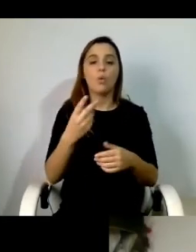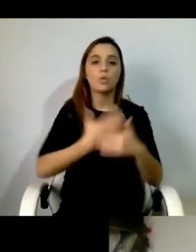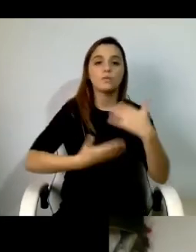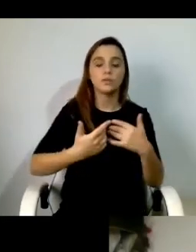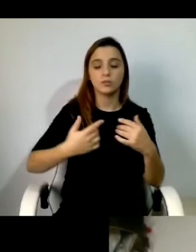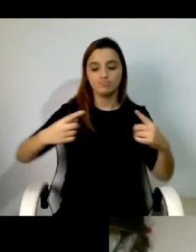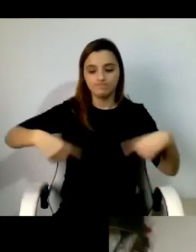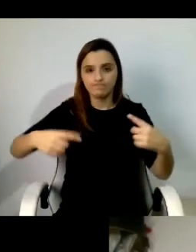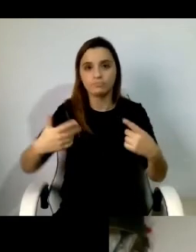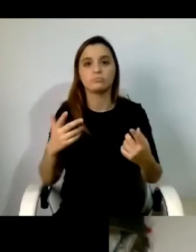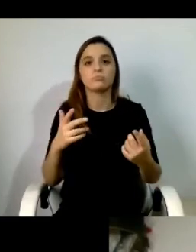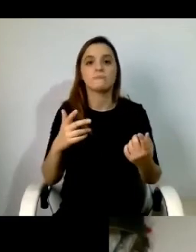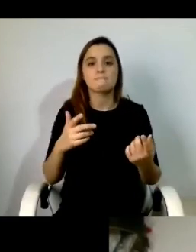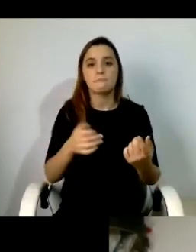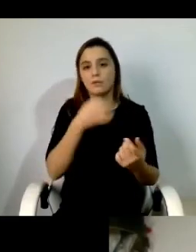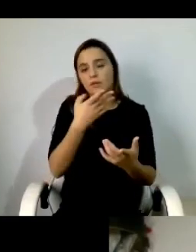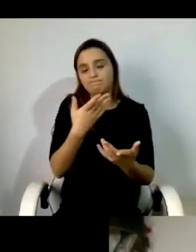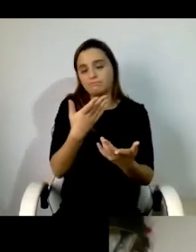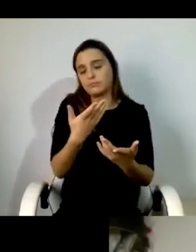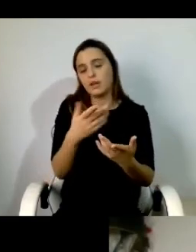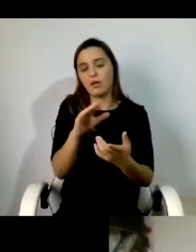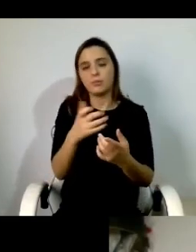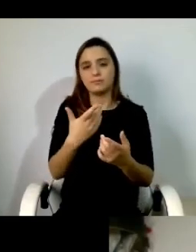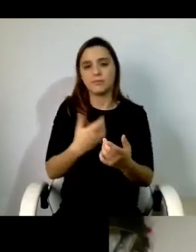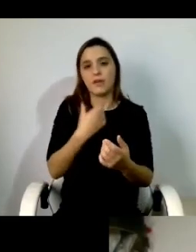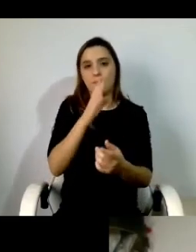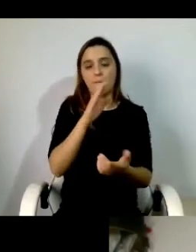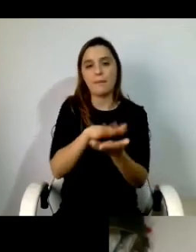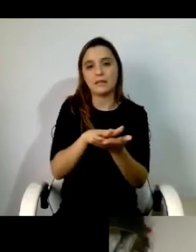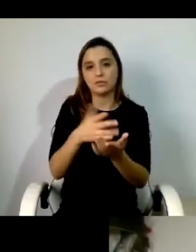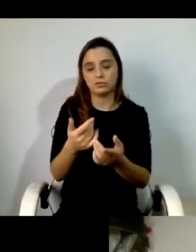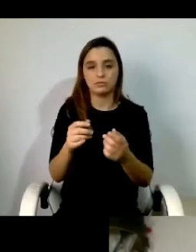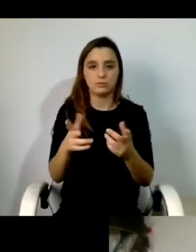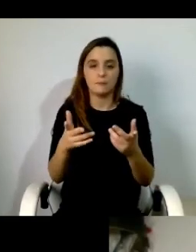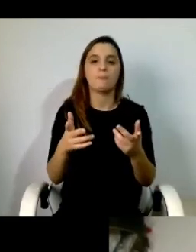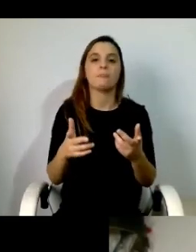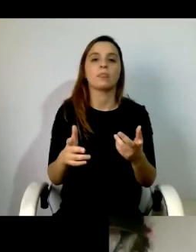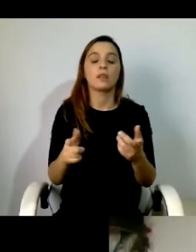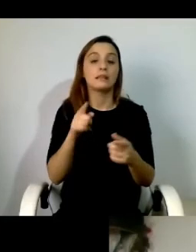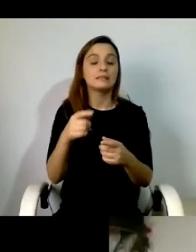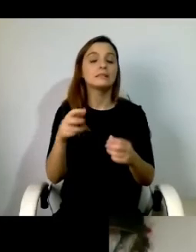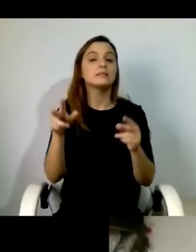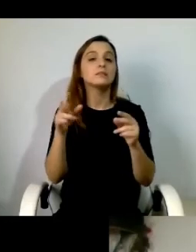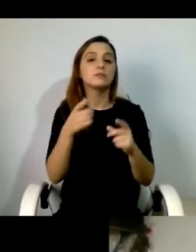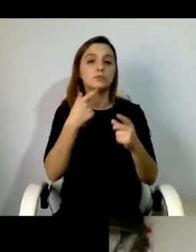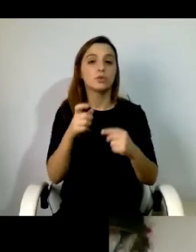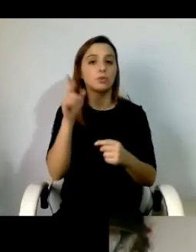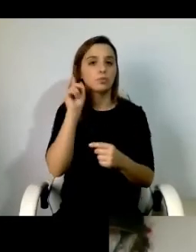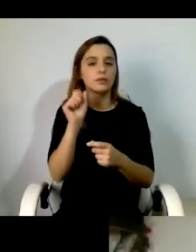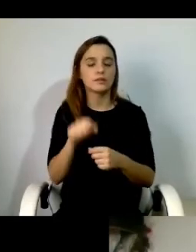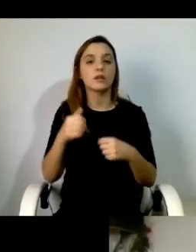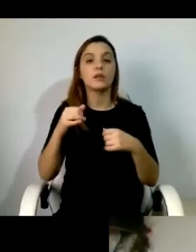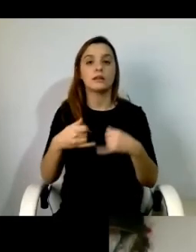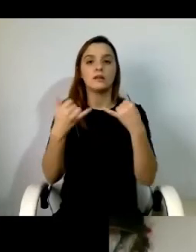no sentido mais lá do termo esta questão parece-me que uma questão importante pois dizer-vos que quando nós